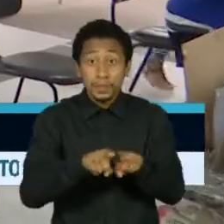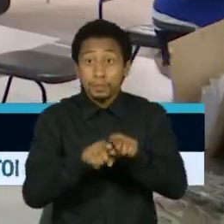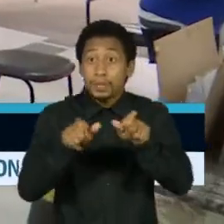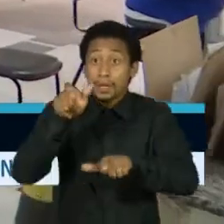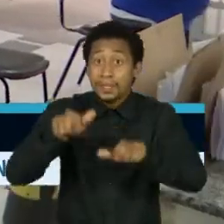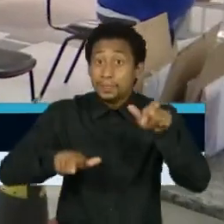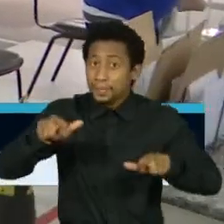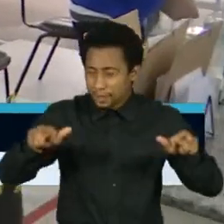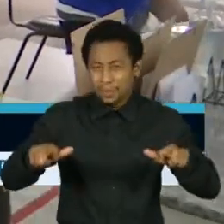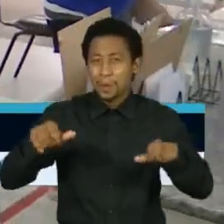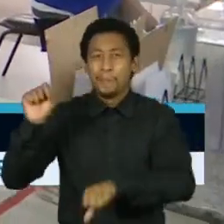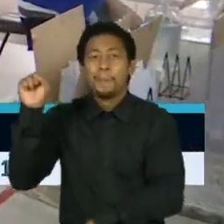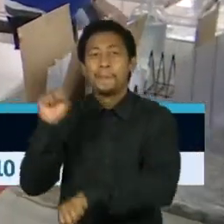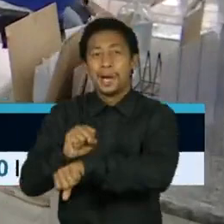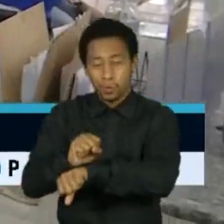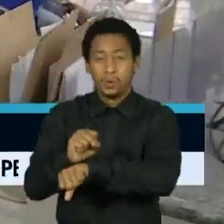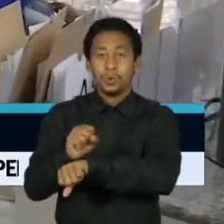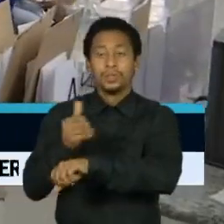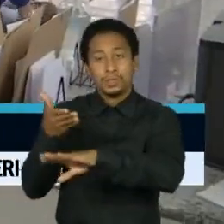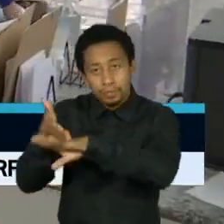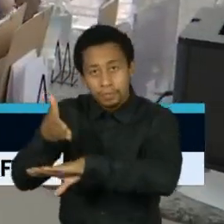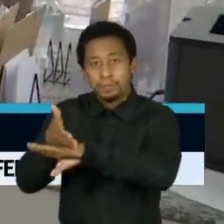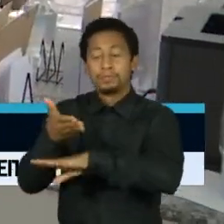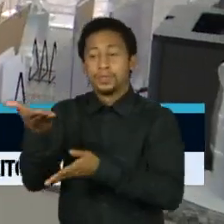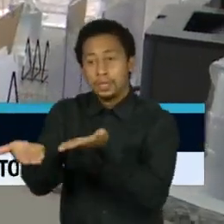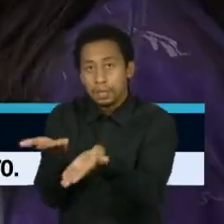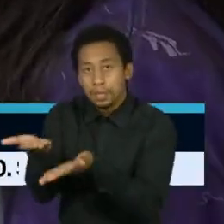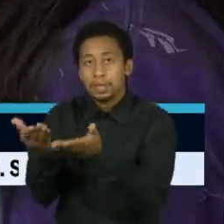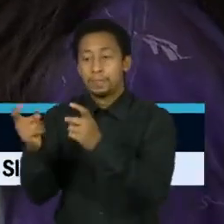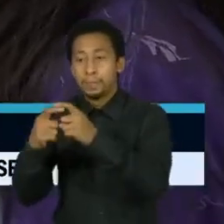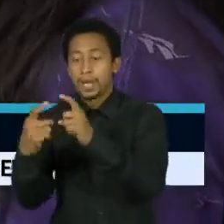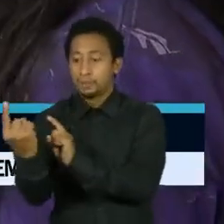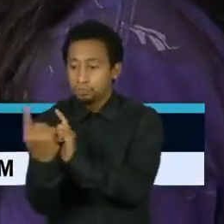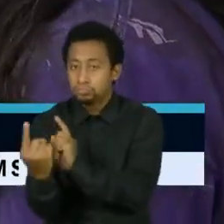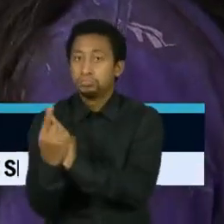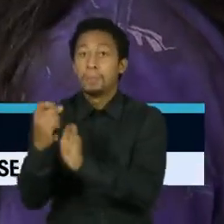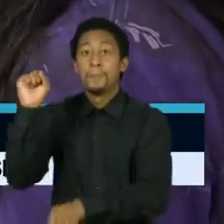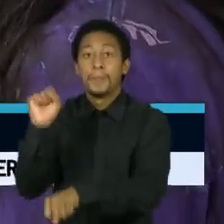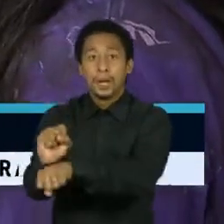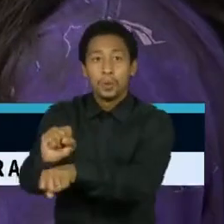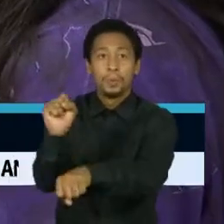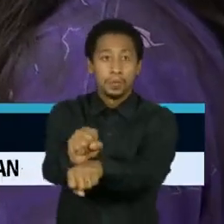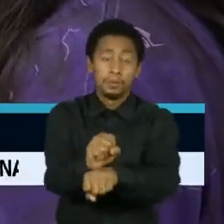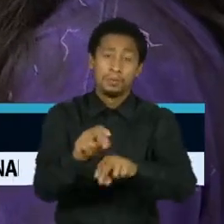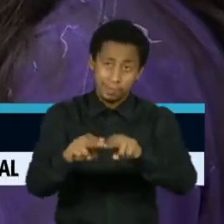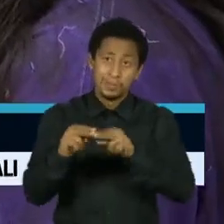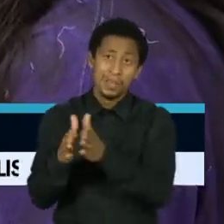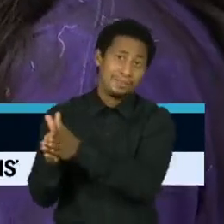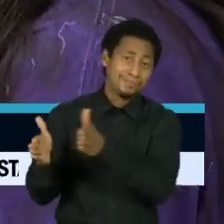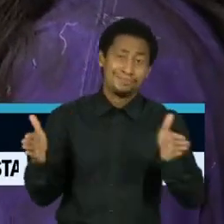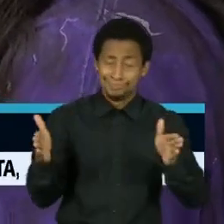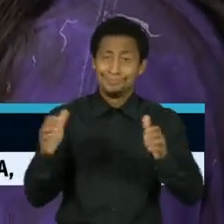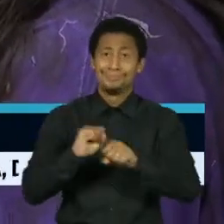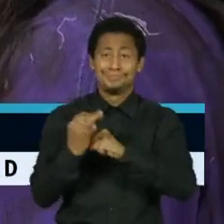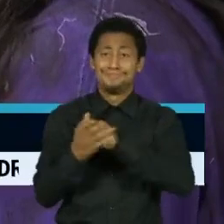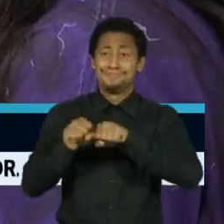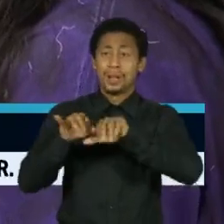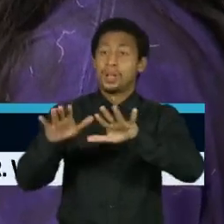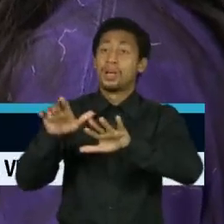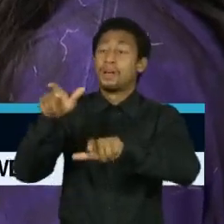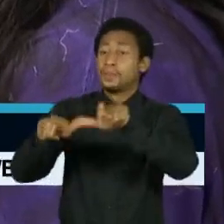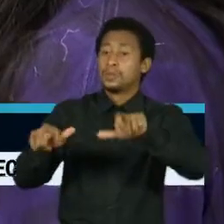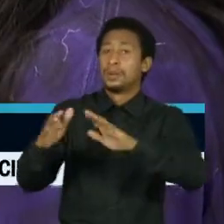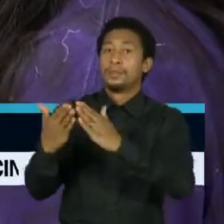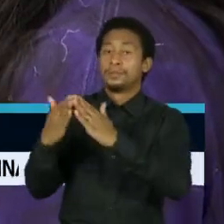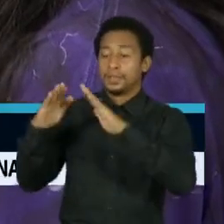deixaram de ser diagnosticadas ou os tratamentos que não foram feitos corretamente devido ao isolamento social. Tudo foi